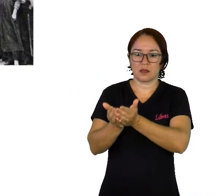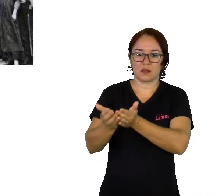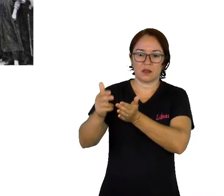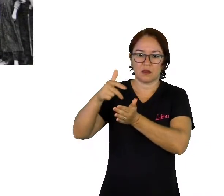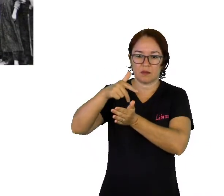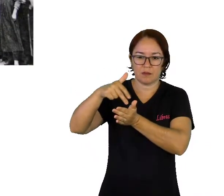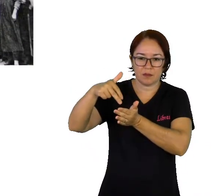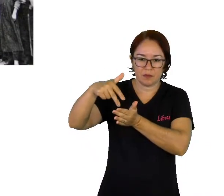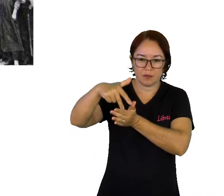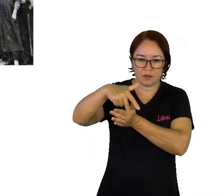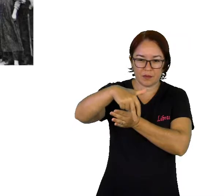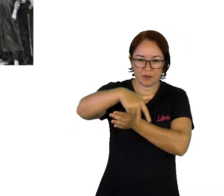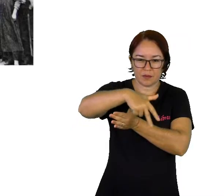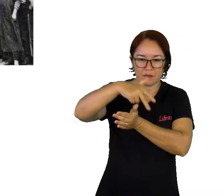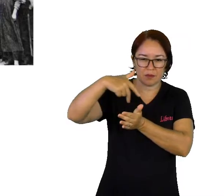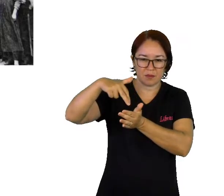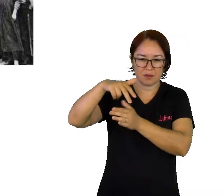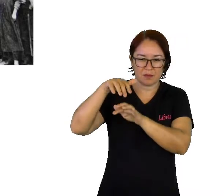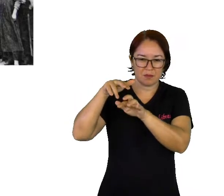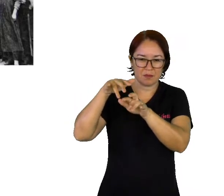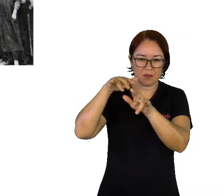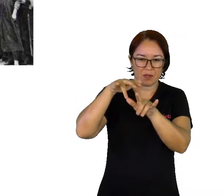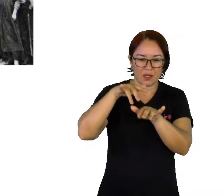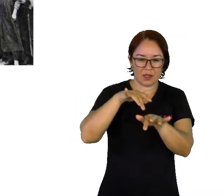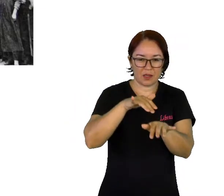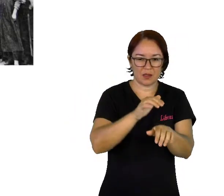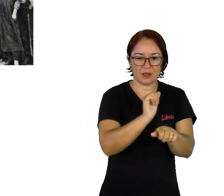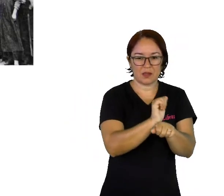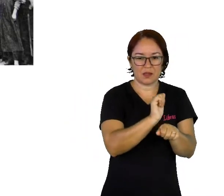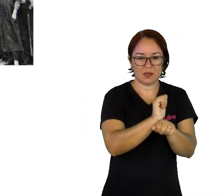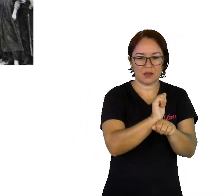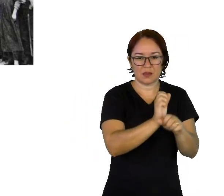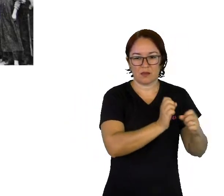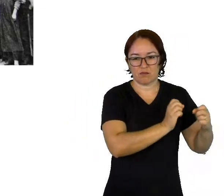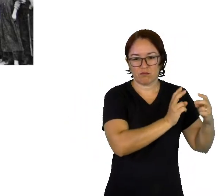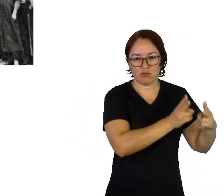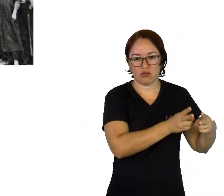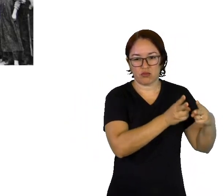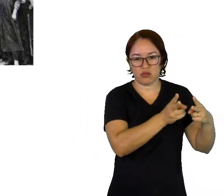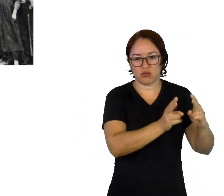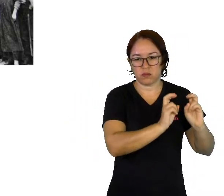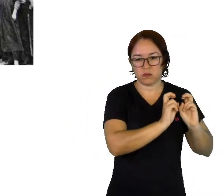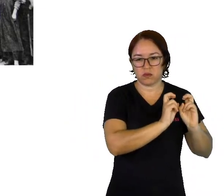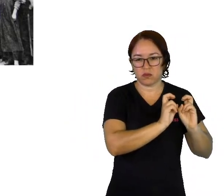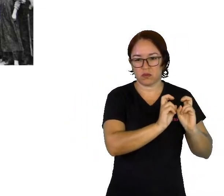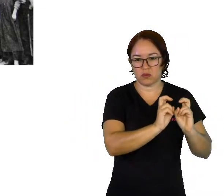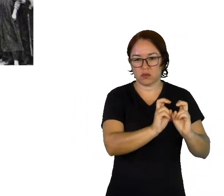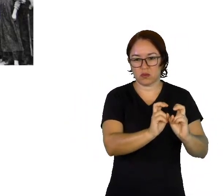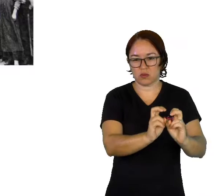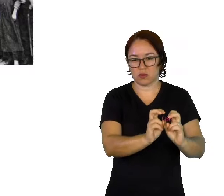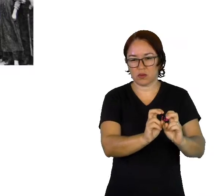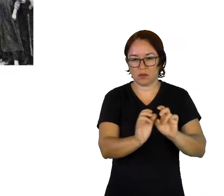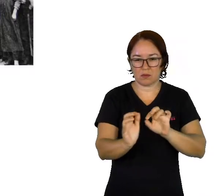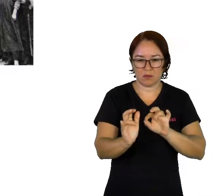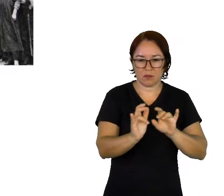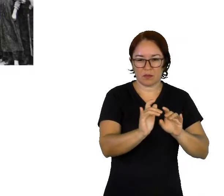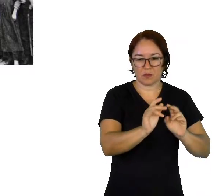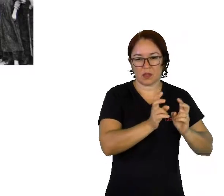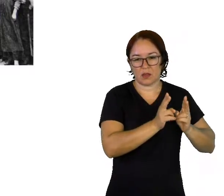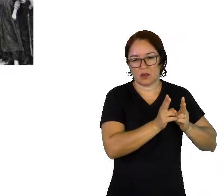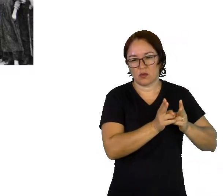à espera do trem para se dirigirem às províncias. Como eu disse antes,